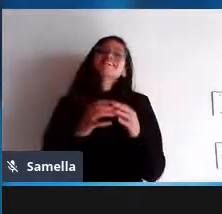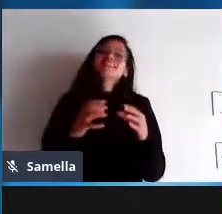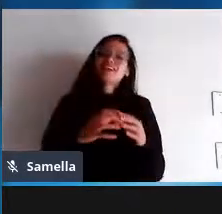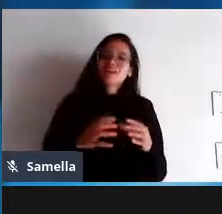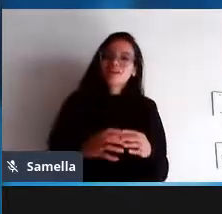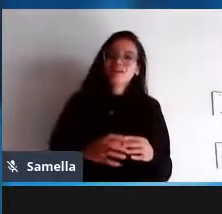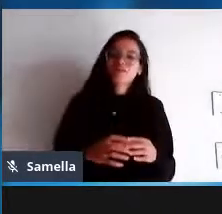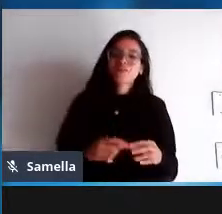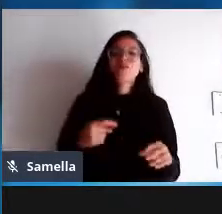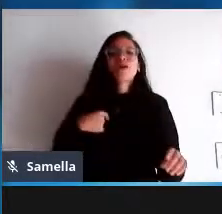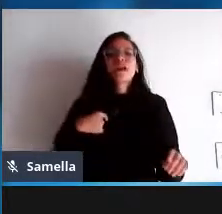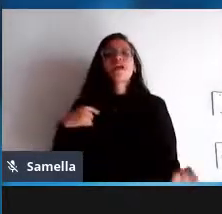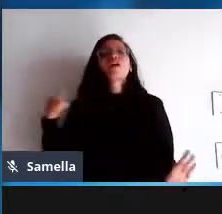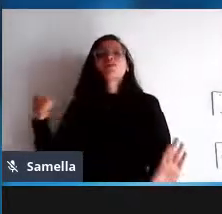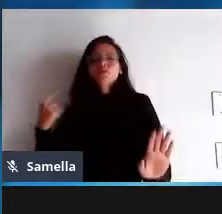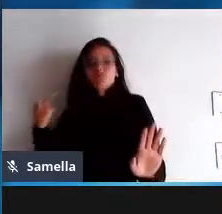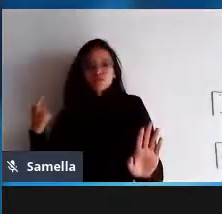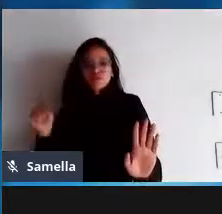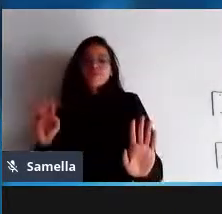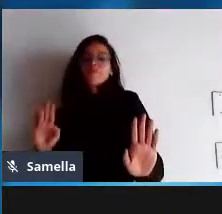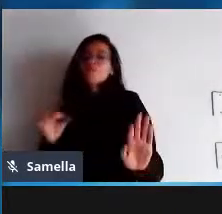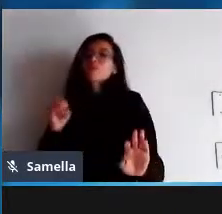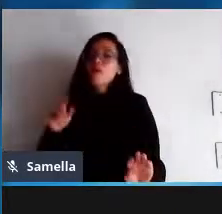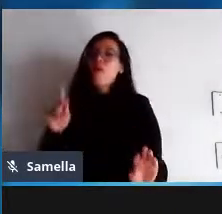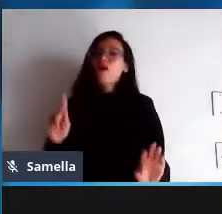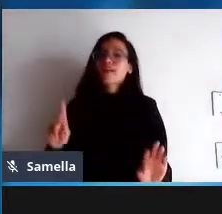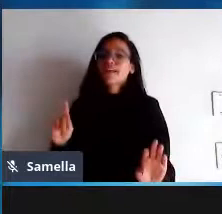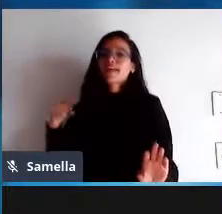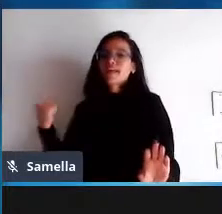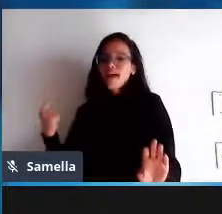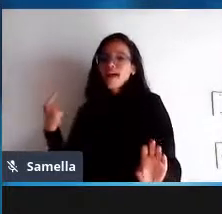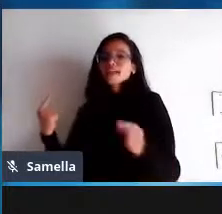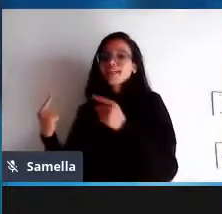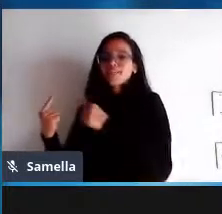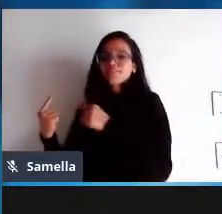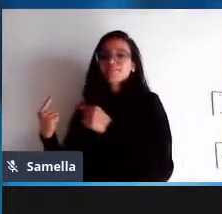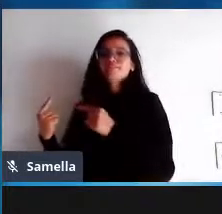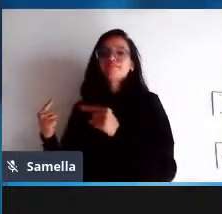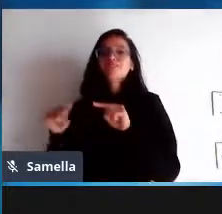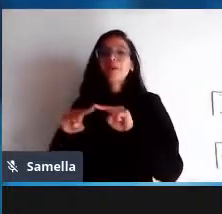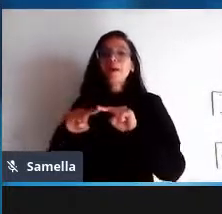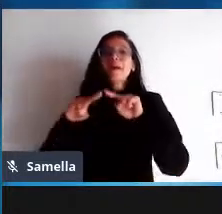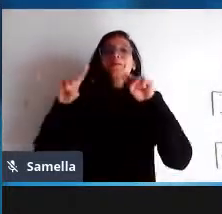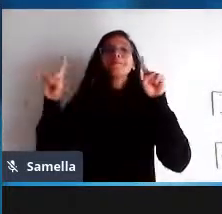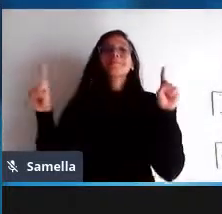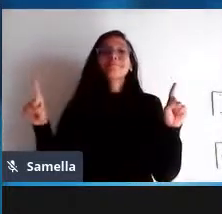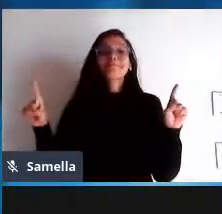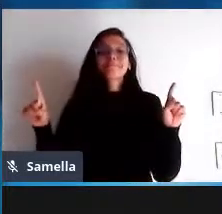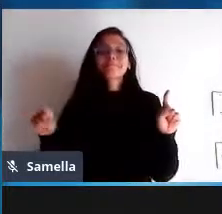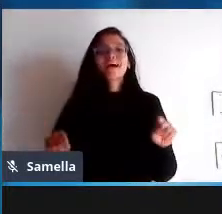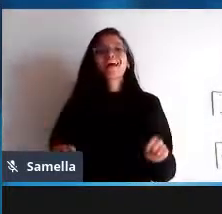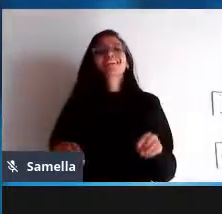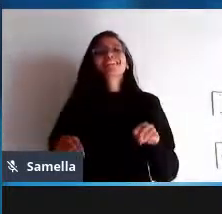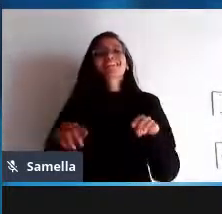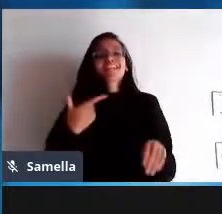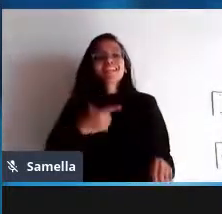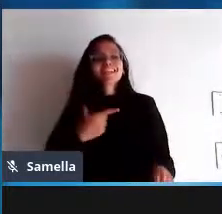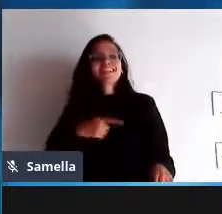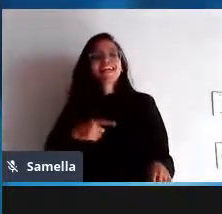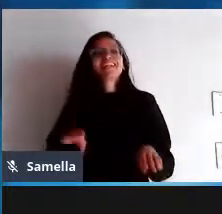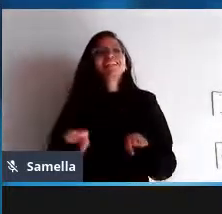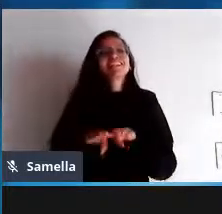individualidade da pessoa a nossa constituição a nossa constituição mental ela foi